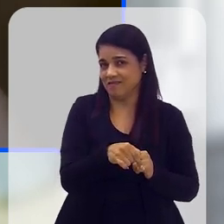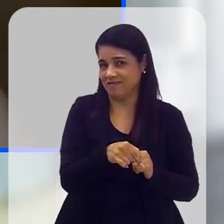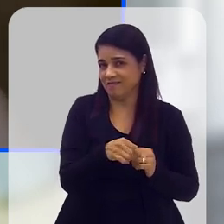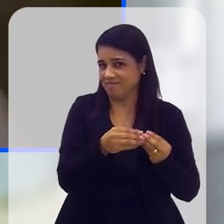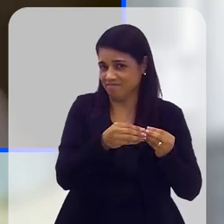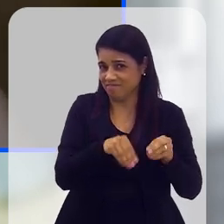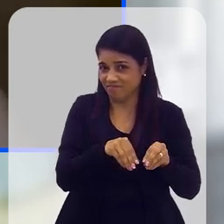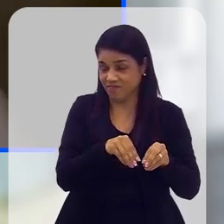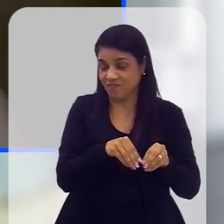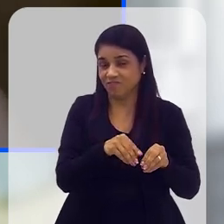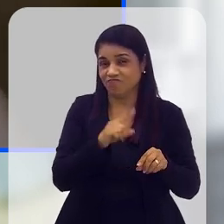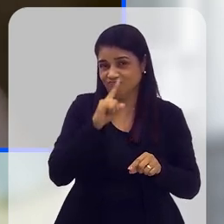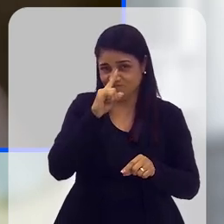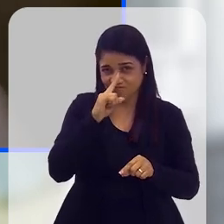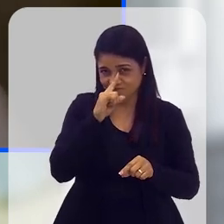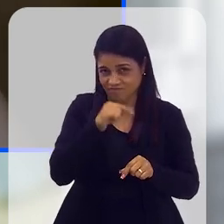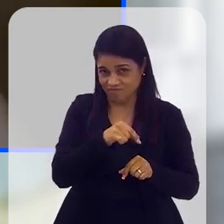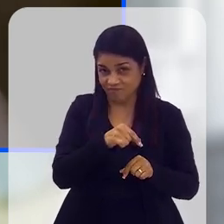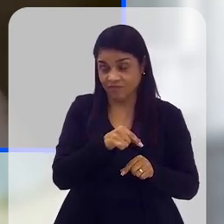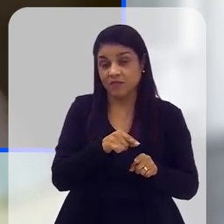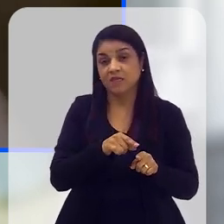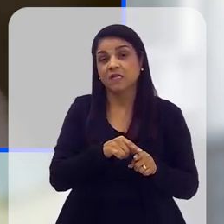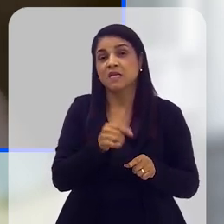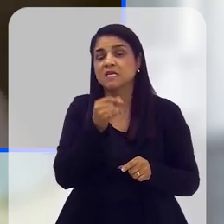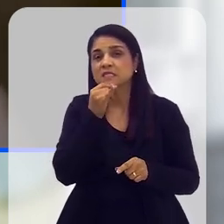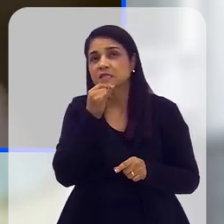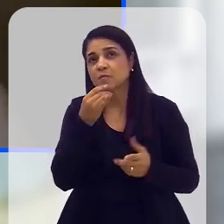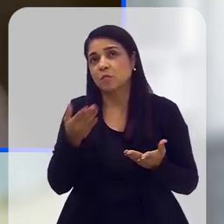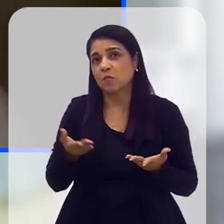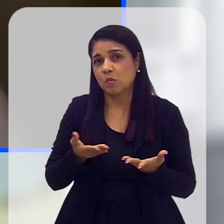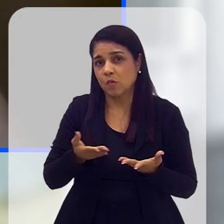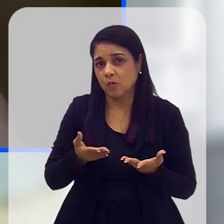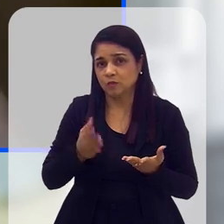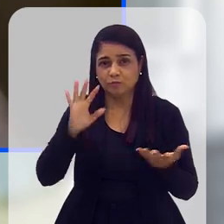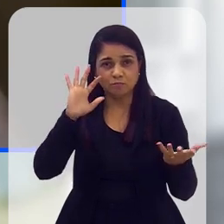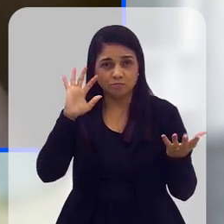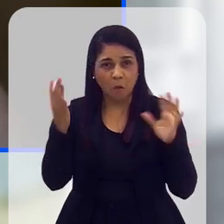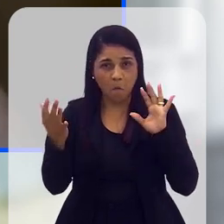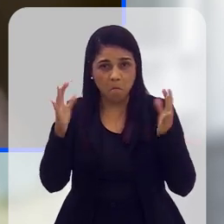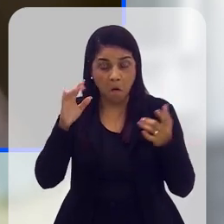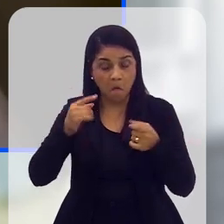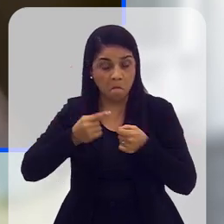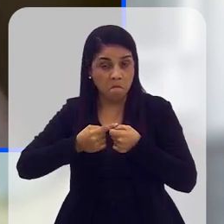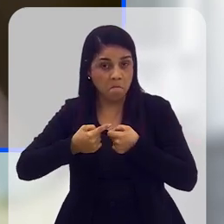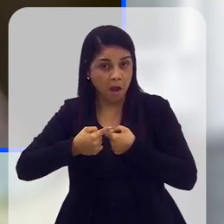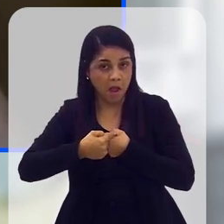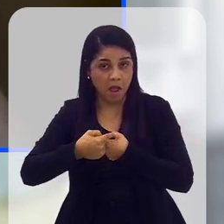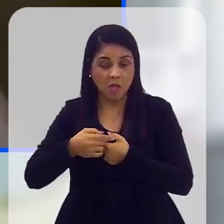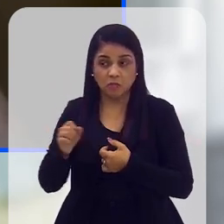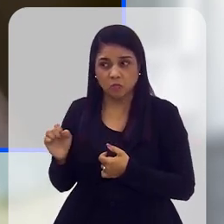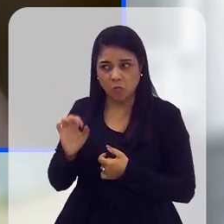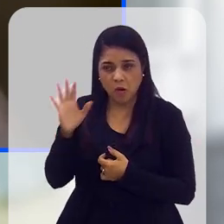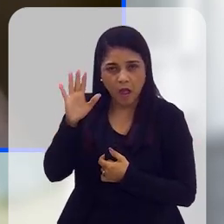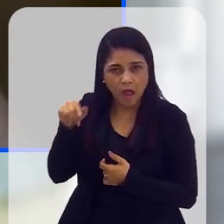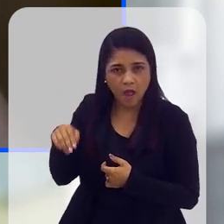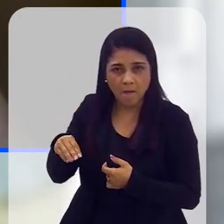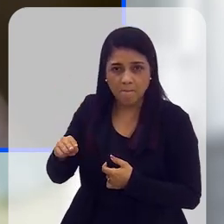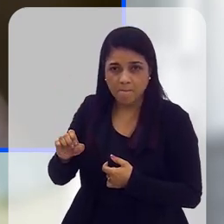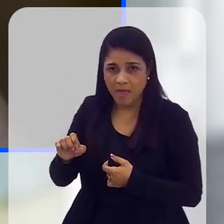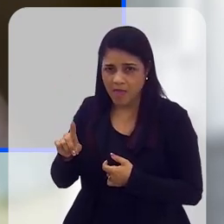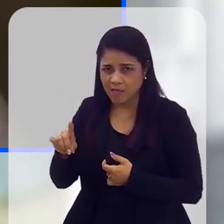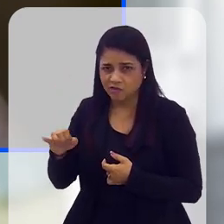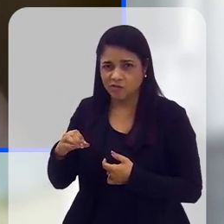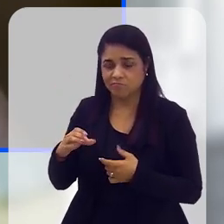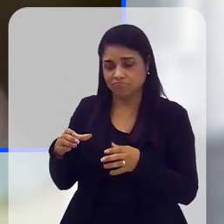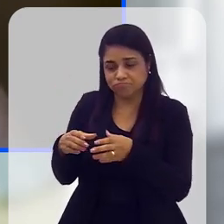que eram classificadas como risco, né? Então, por exemplo, hoje alterações microclimáticas em bairros de classe média